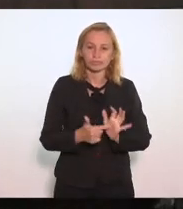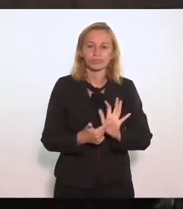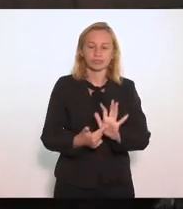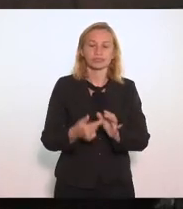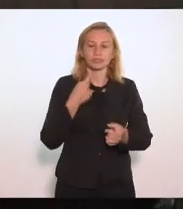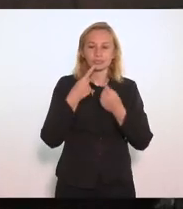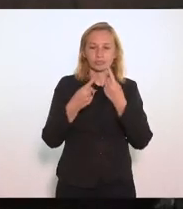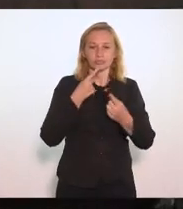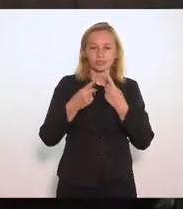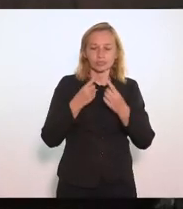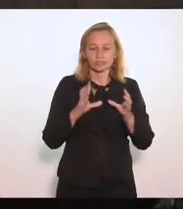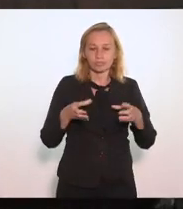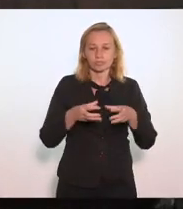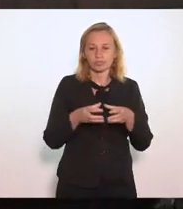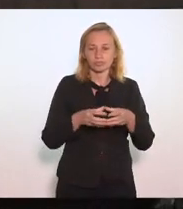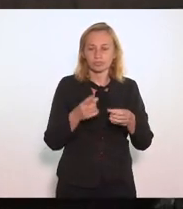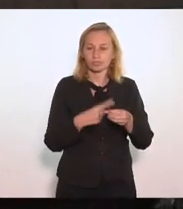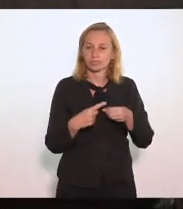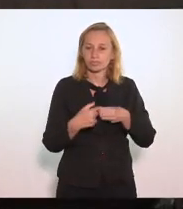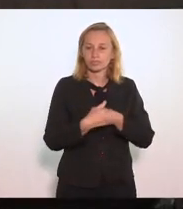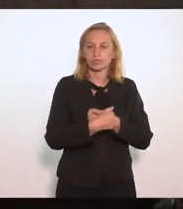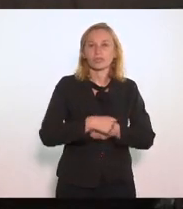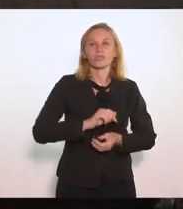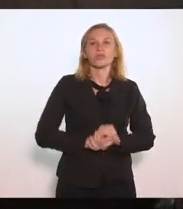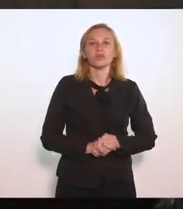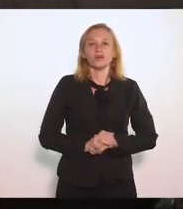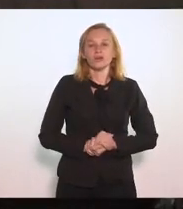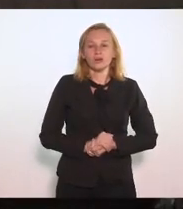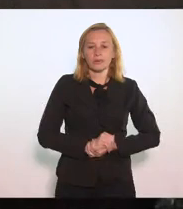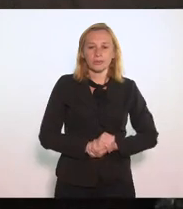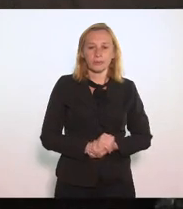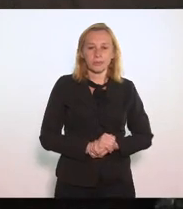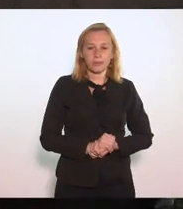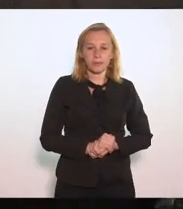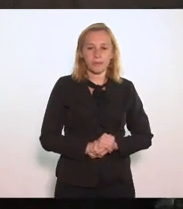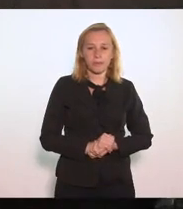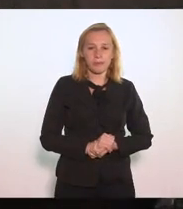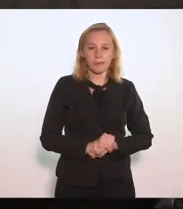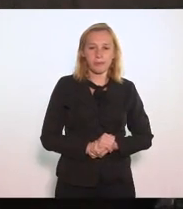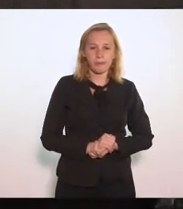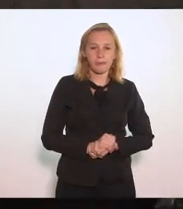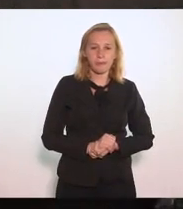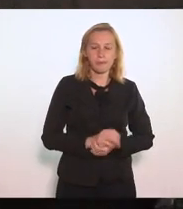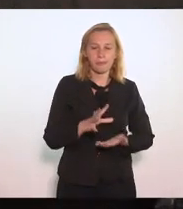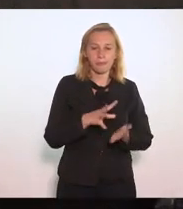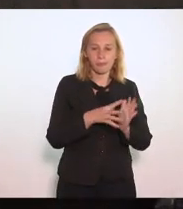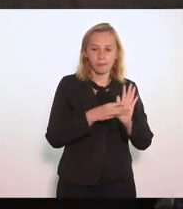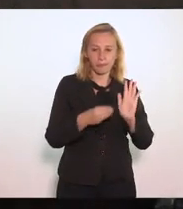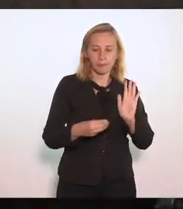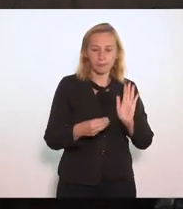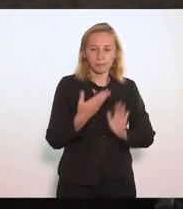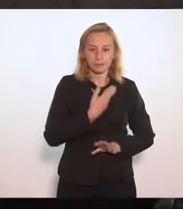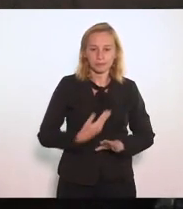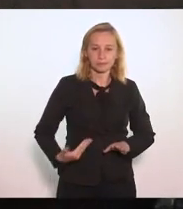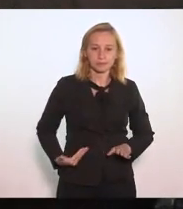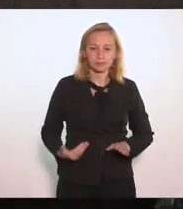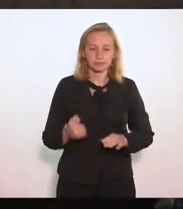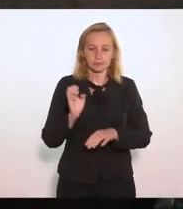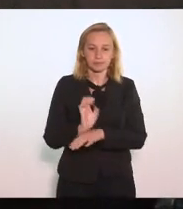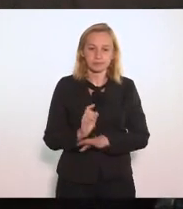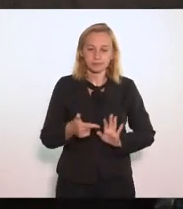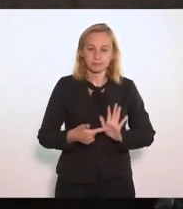Essa discussão Para o conjunto Dos municípios Das regiões Metropolitanas E esse modelo Que o governo Está propondo Agora